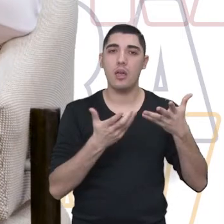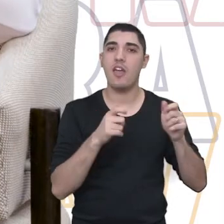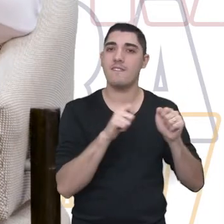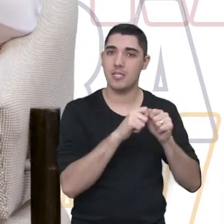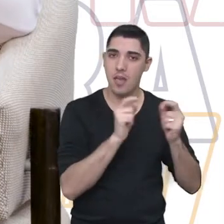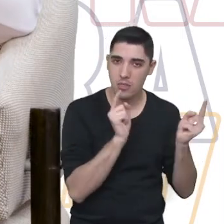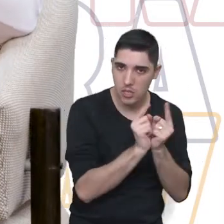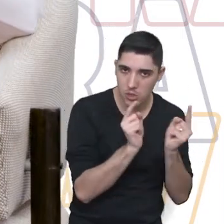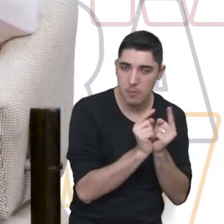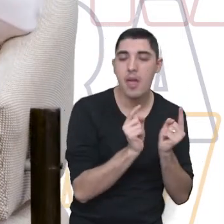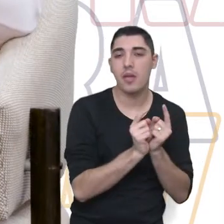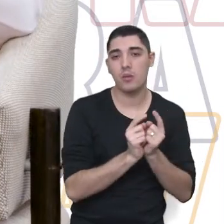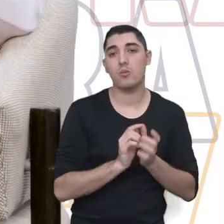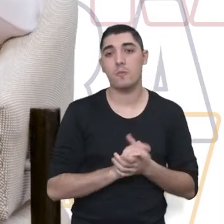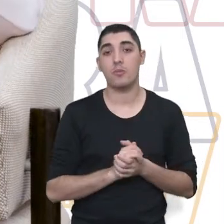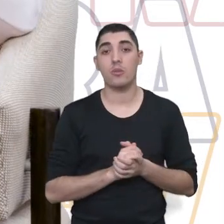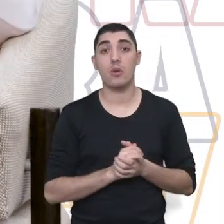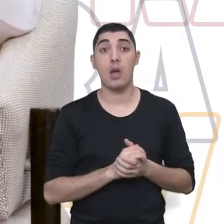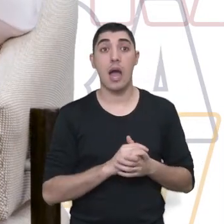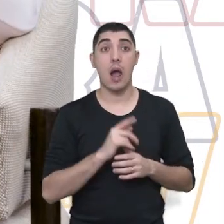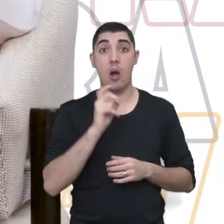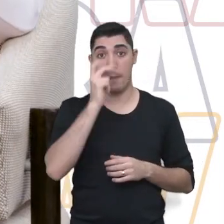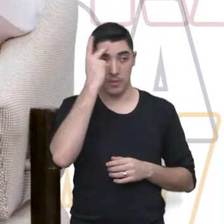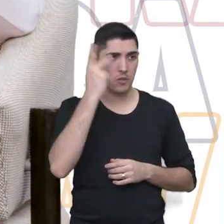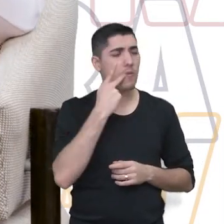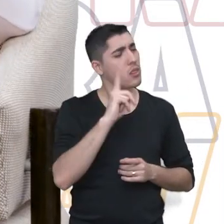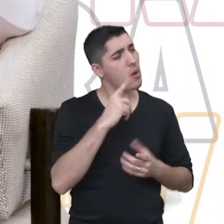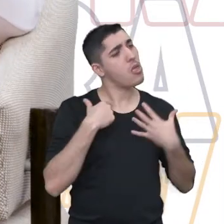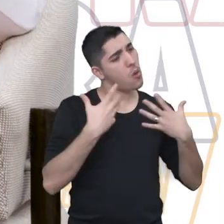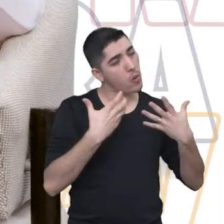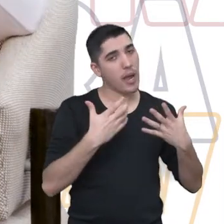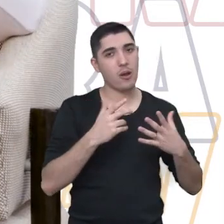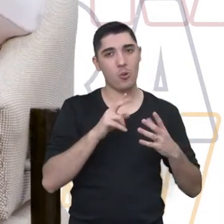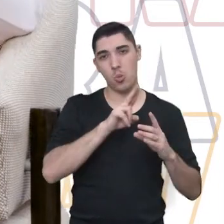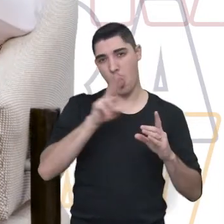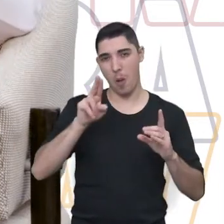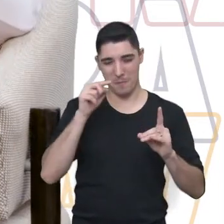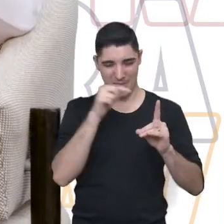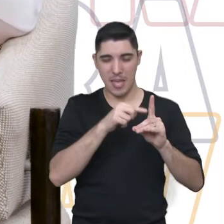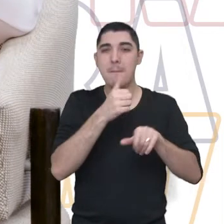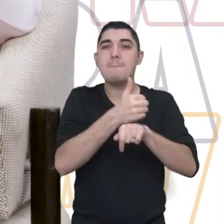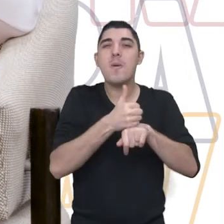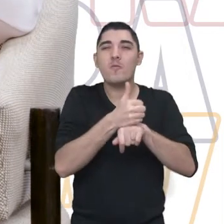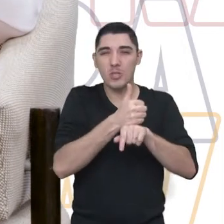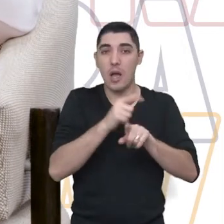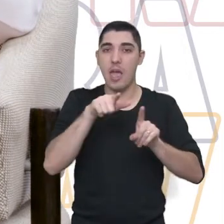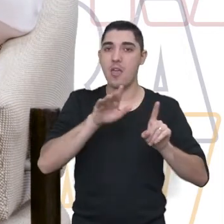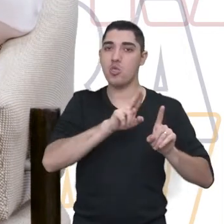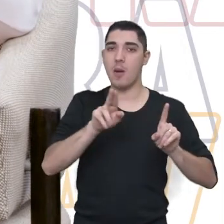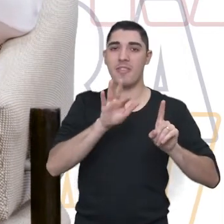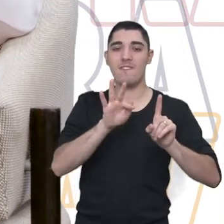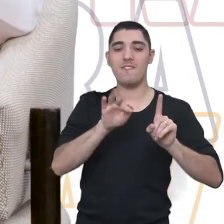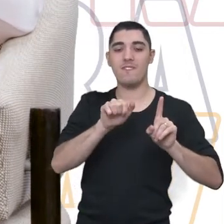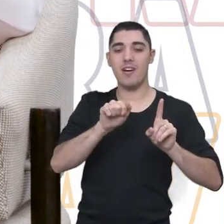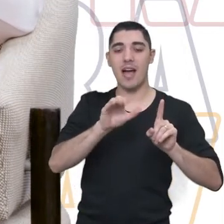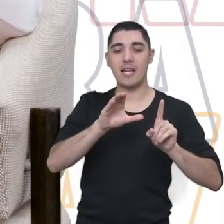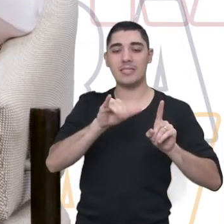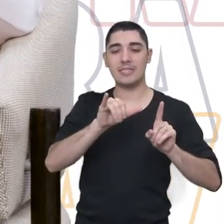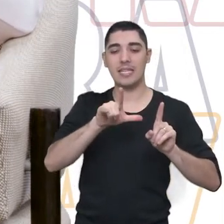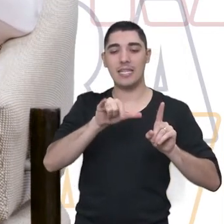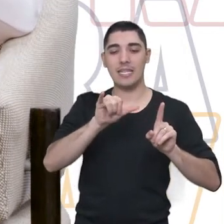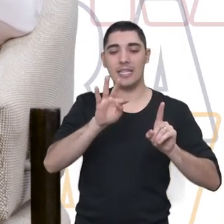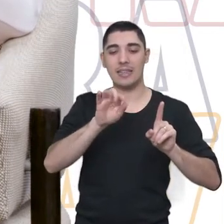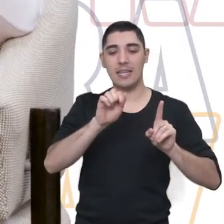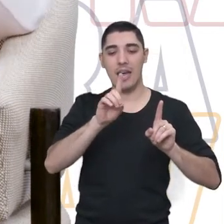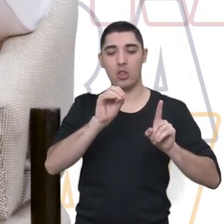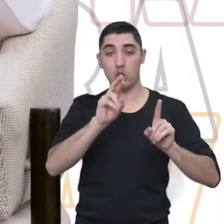para o atendimento, né? Não, eu quero ser um facilitador, que a gente chama, né? Então, essa pessoa vai ser capacitada,